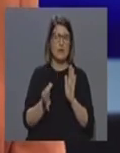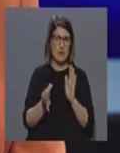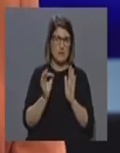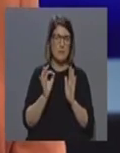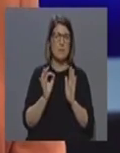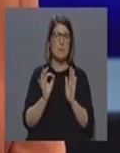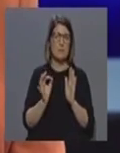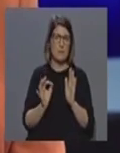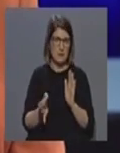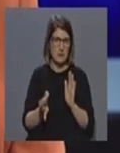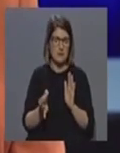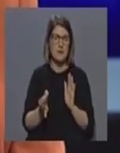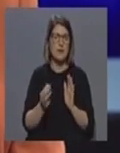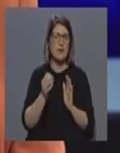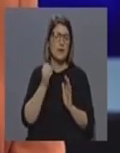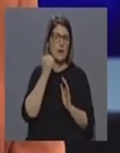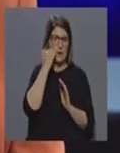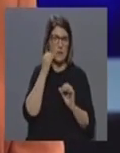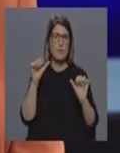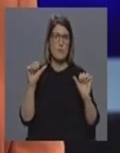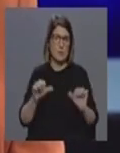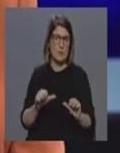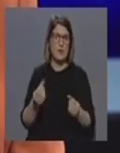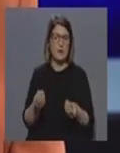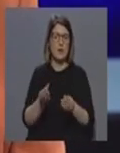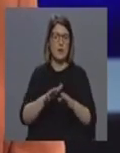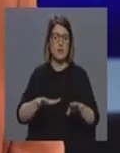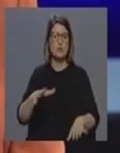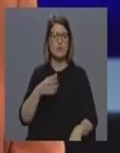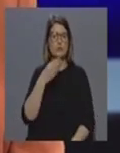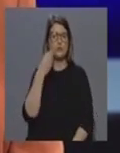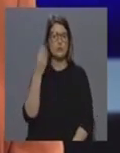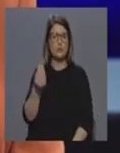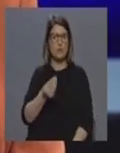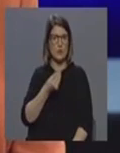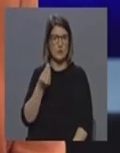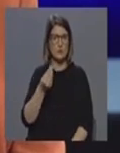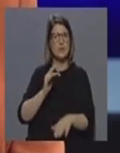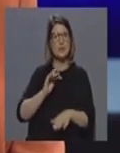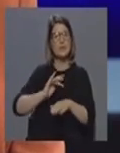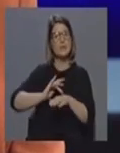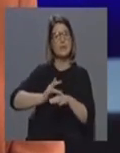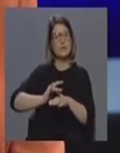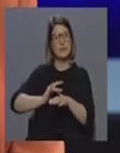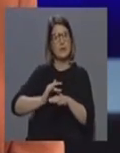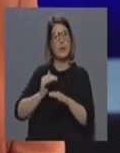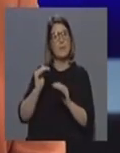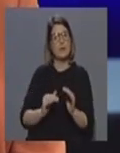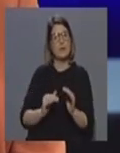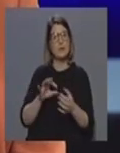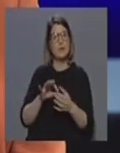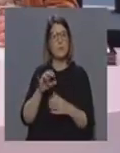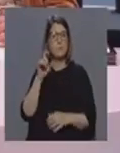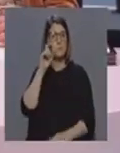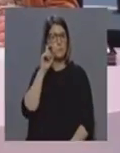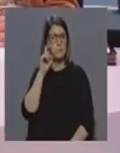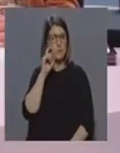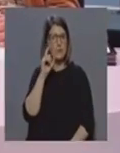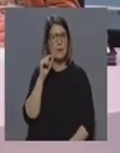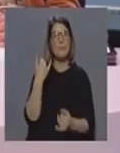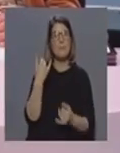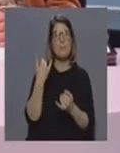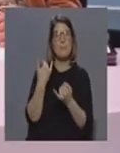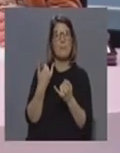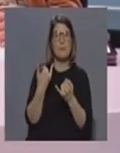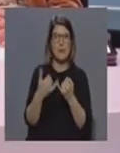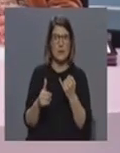também com um agravante que as crianças e os adolescentes são menos sensíveis às medidas de proteção e à noção de risco do que os